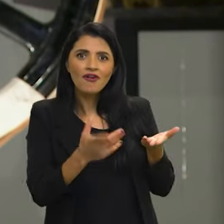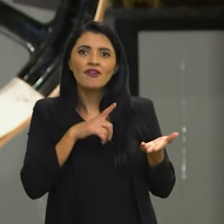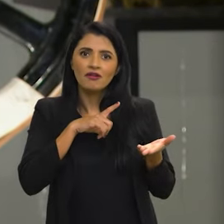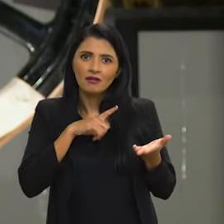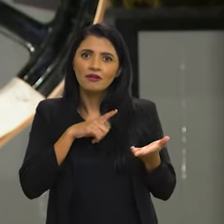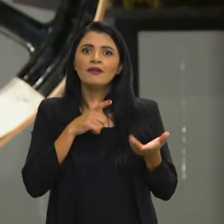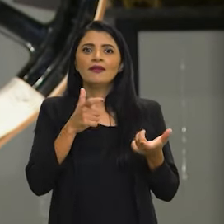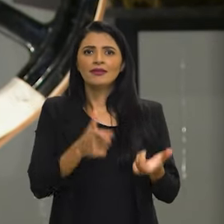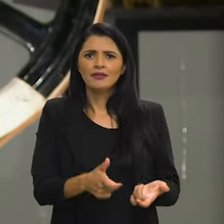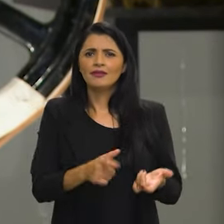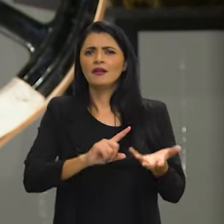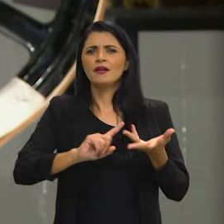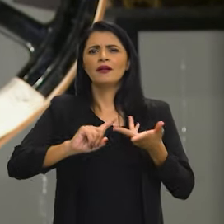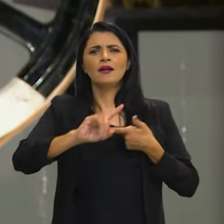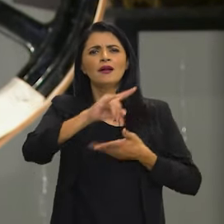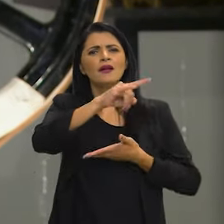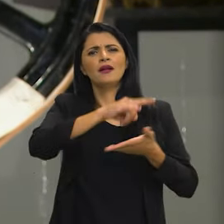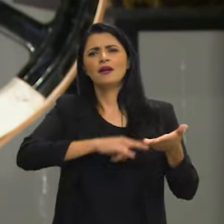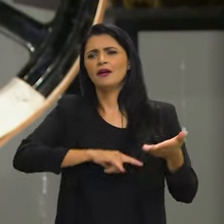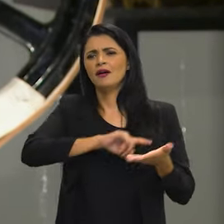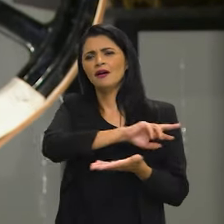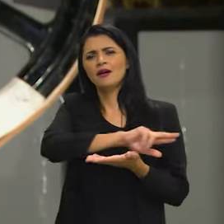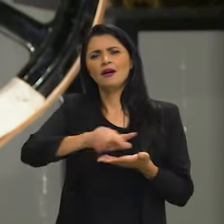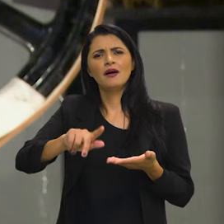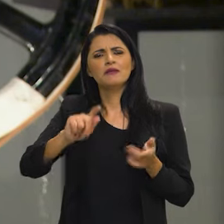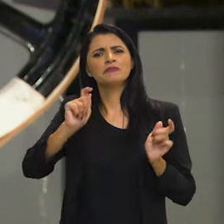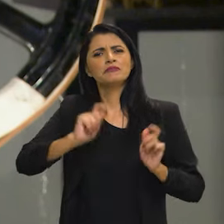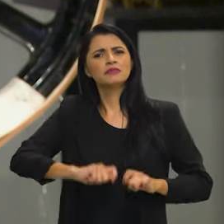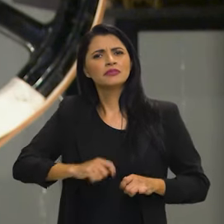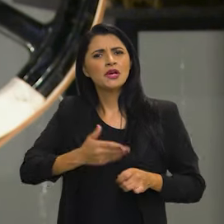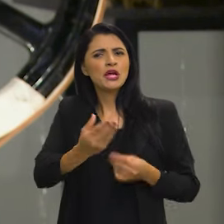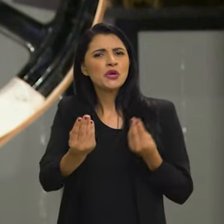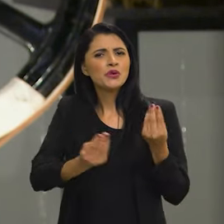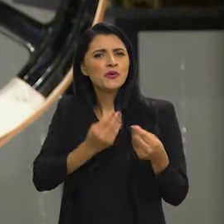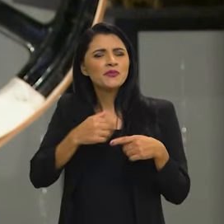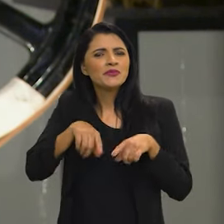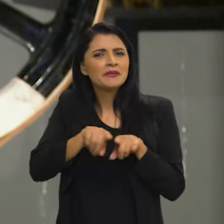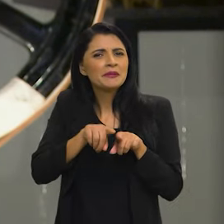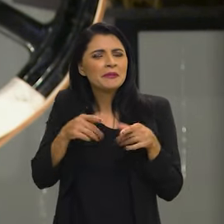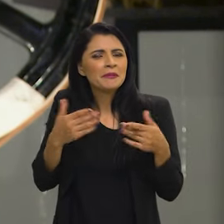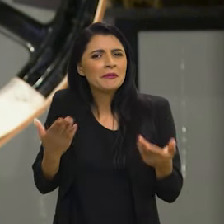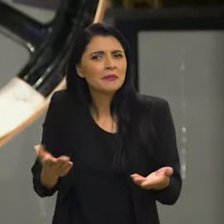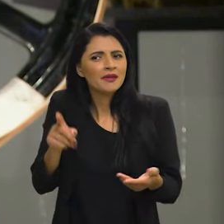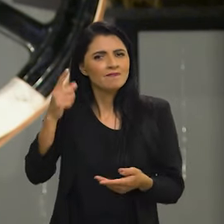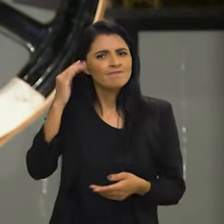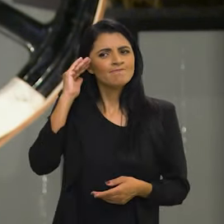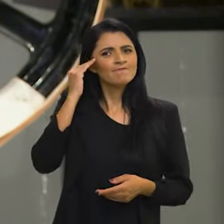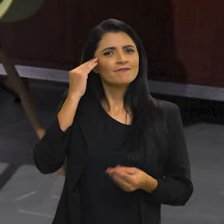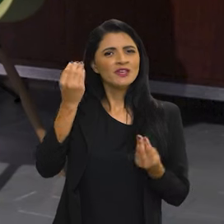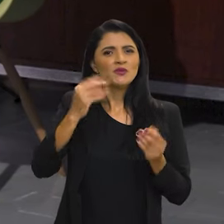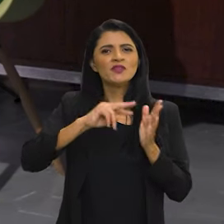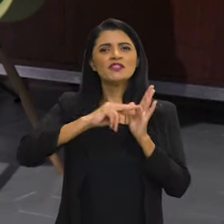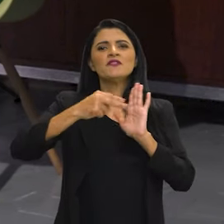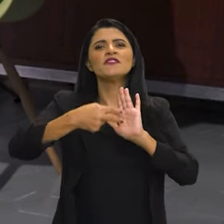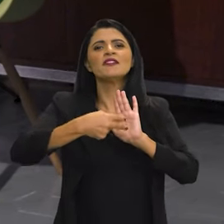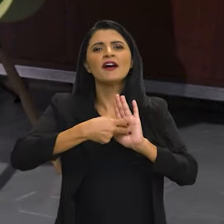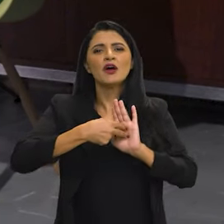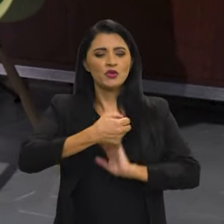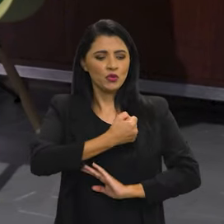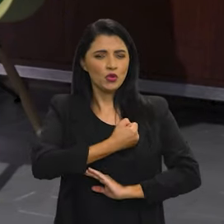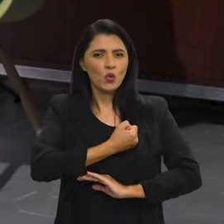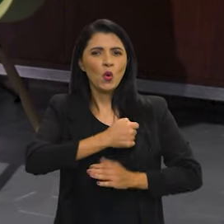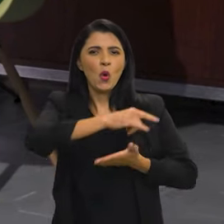esse posicionamento e essa riqueza, como que, inclusive, ela entende o que